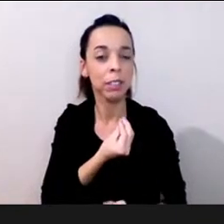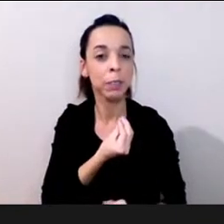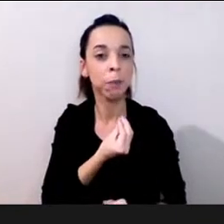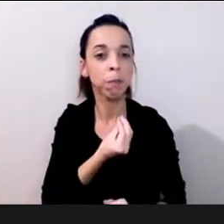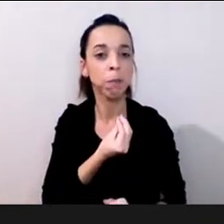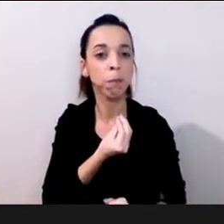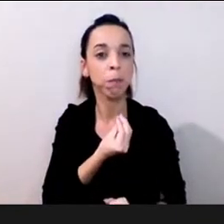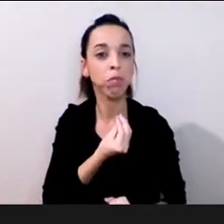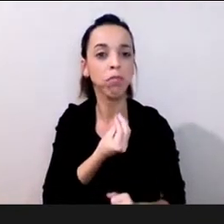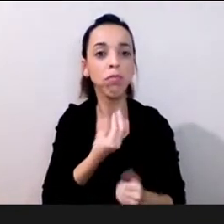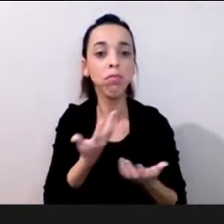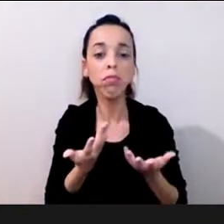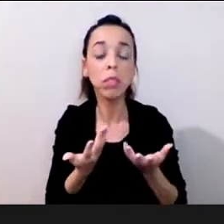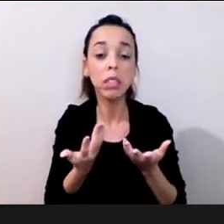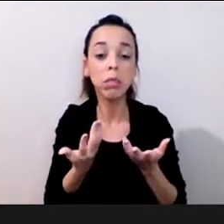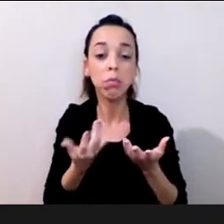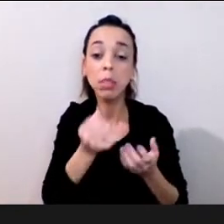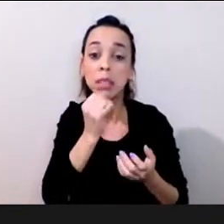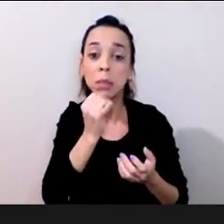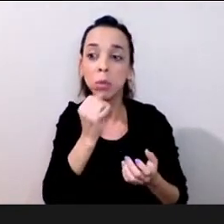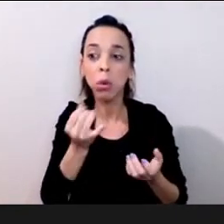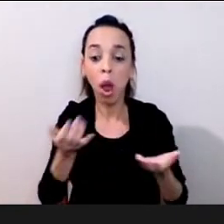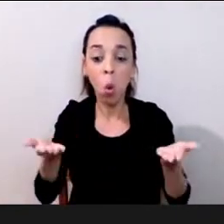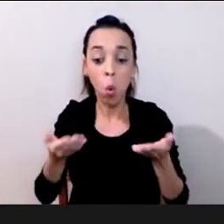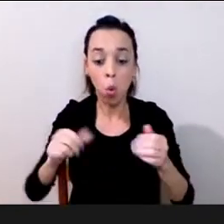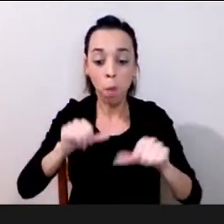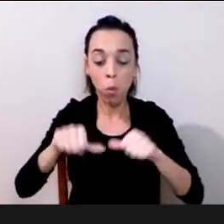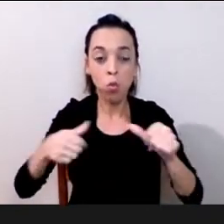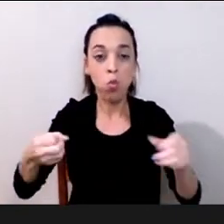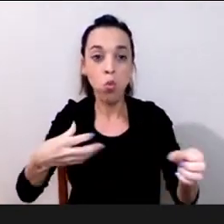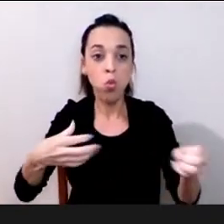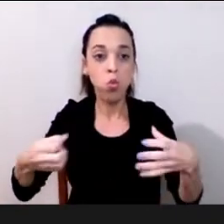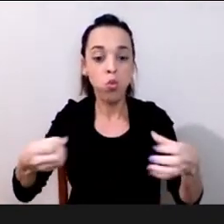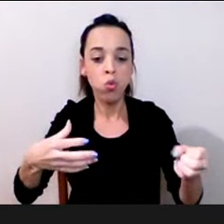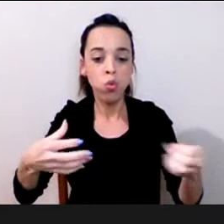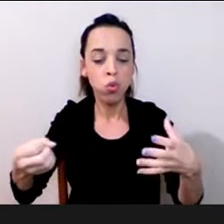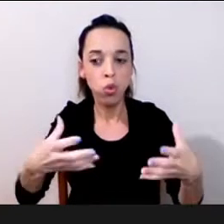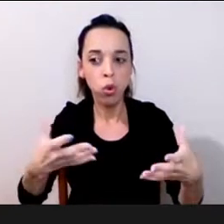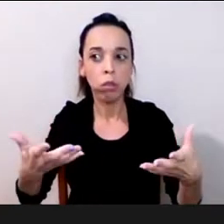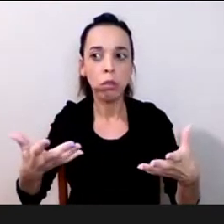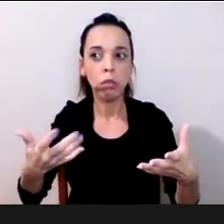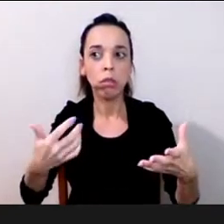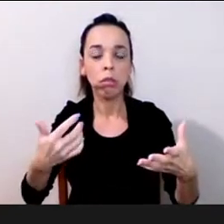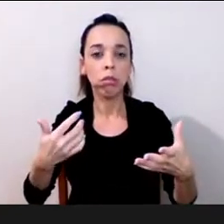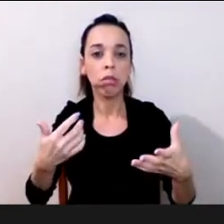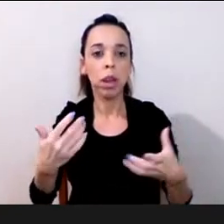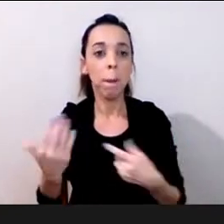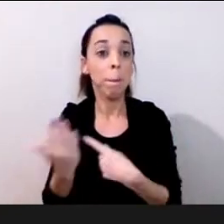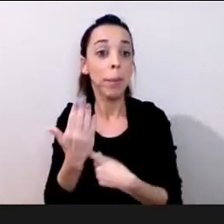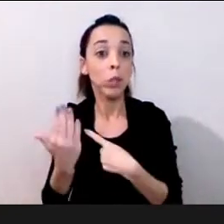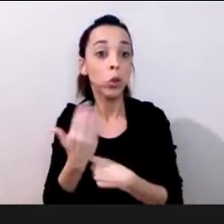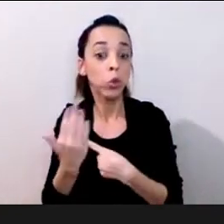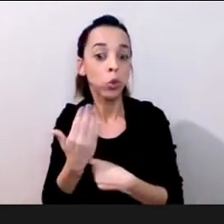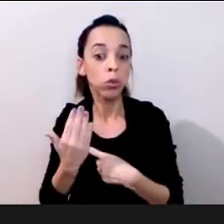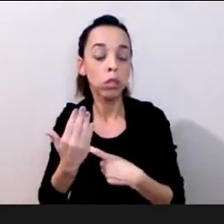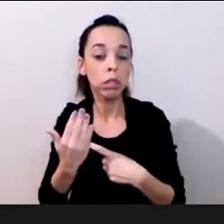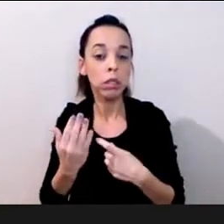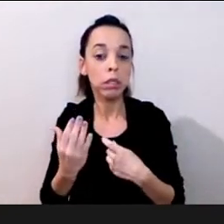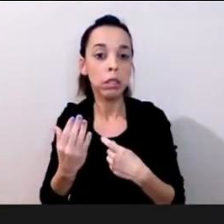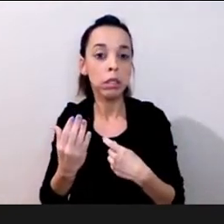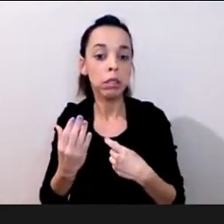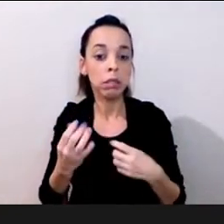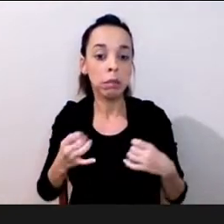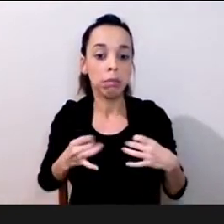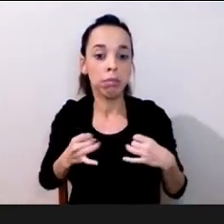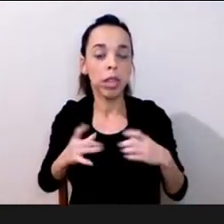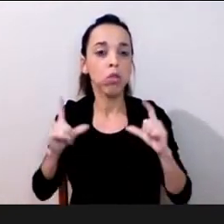lutar contra isso eu penso que uma fundamental é colaboração con labore a ação do latino é